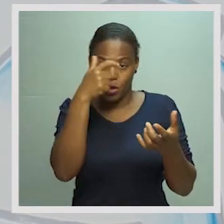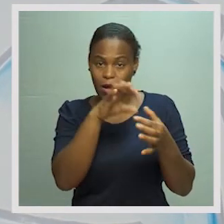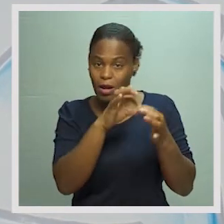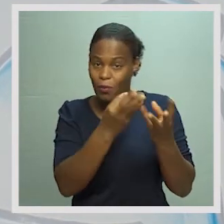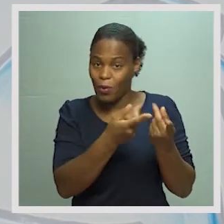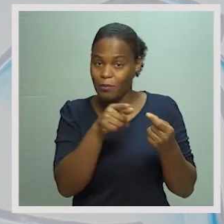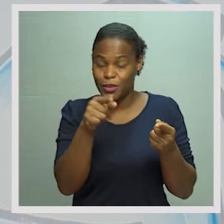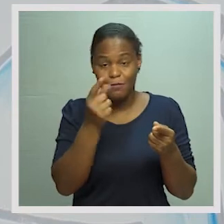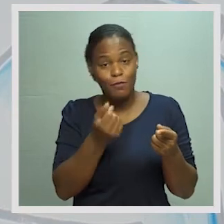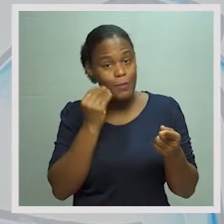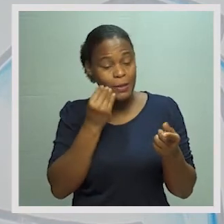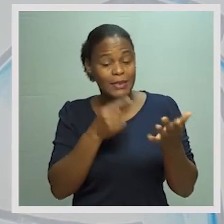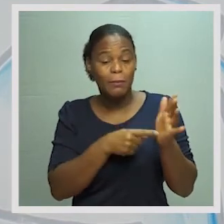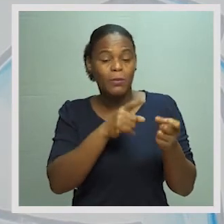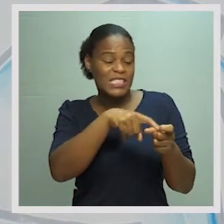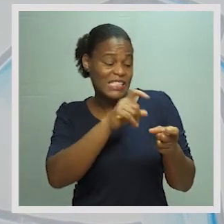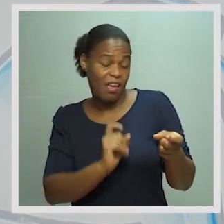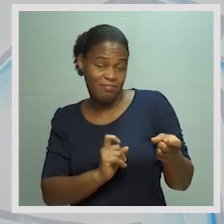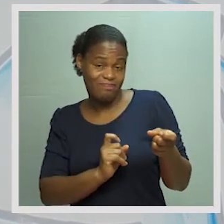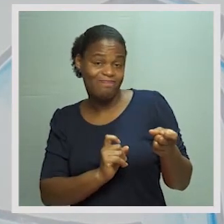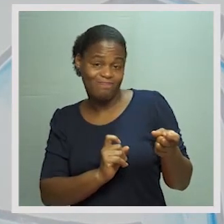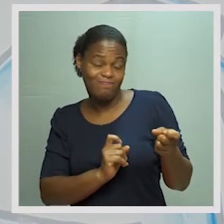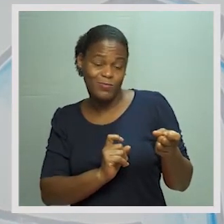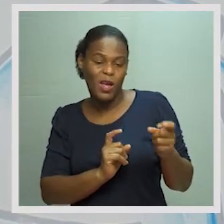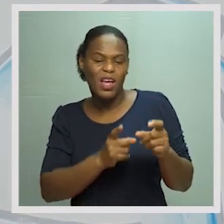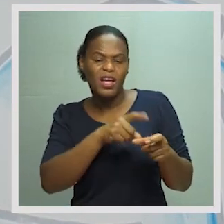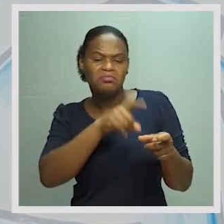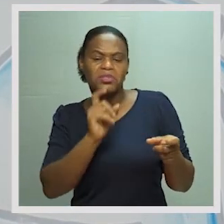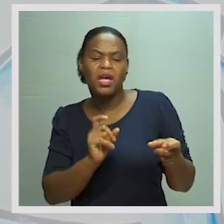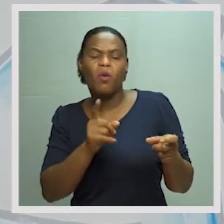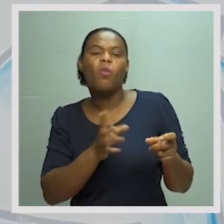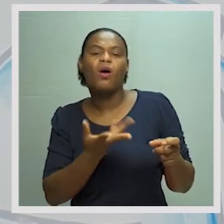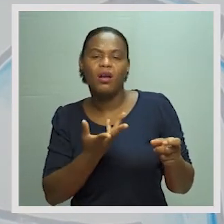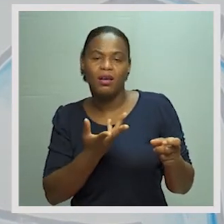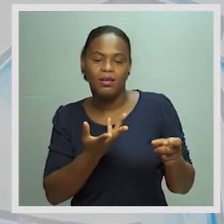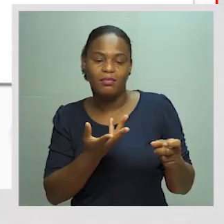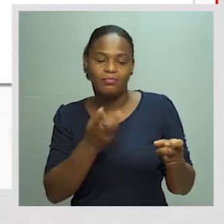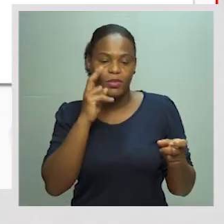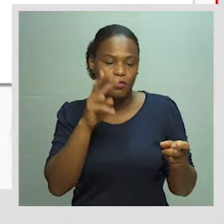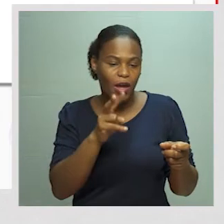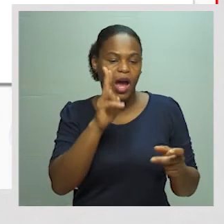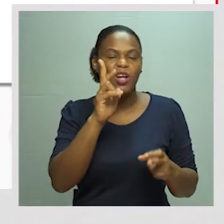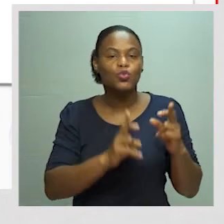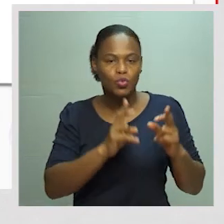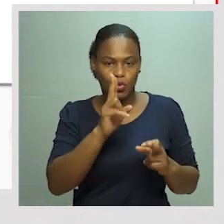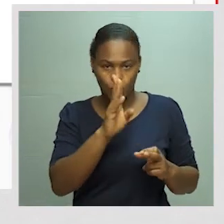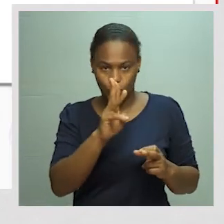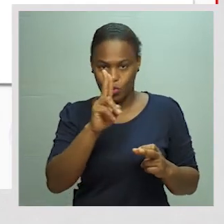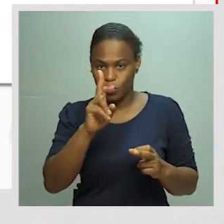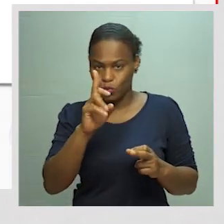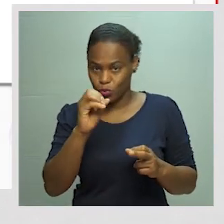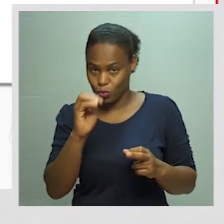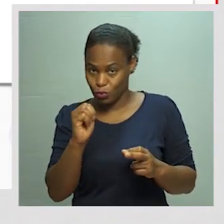agente econômico. Emprego é o que sai. Portanto, o que é que sai das instituições financeiras? Juros dos